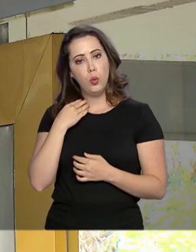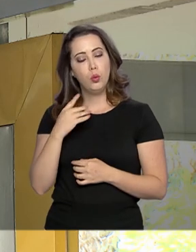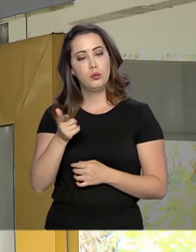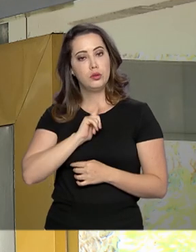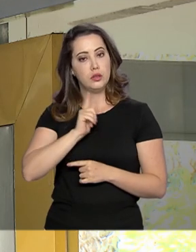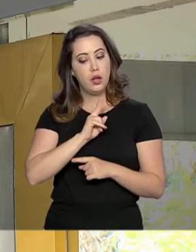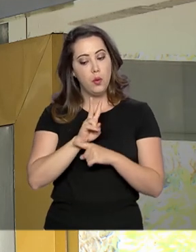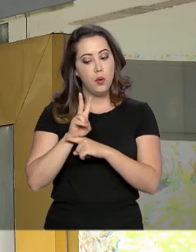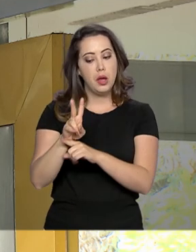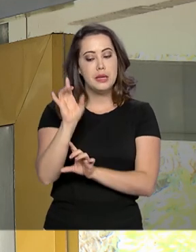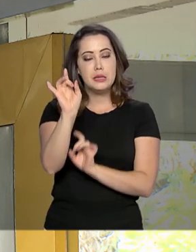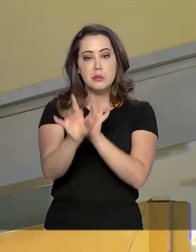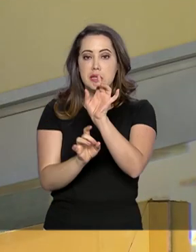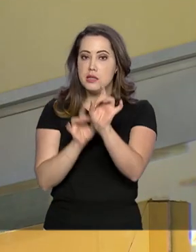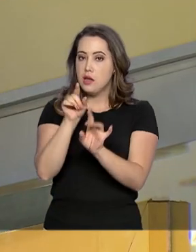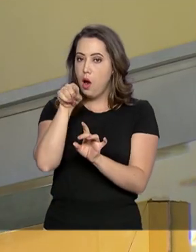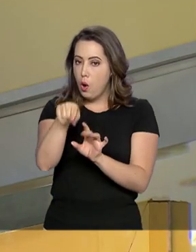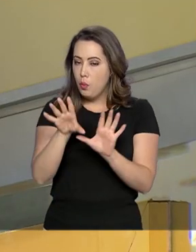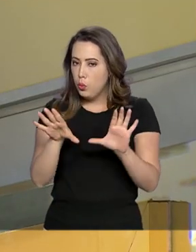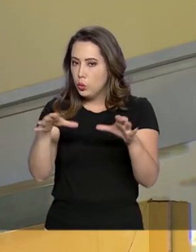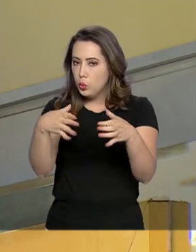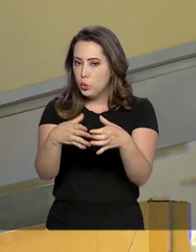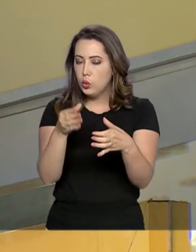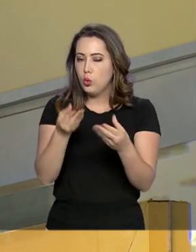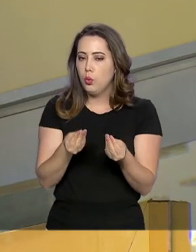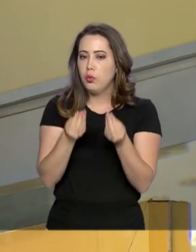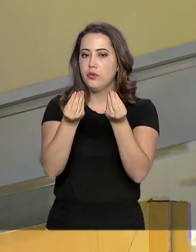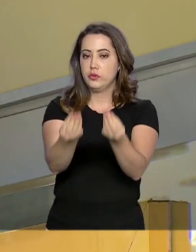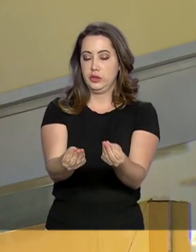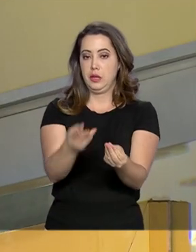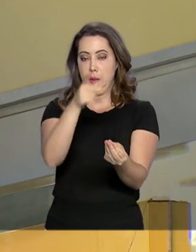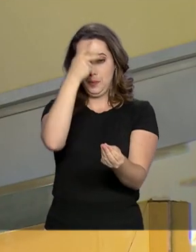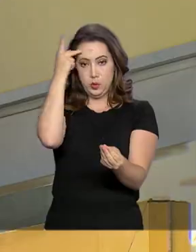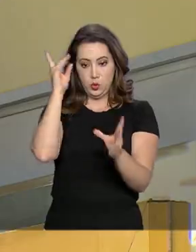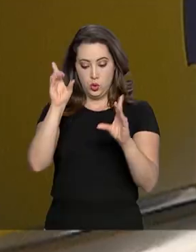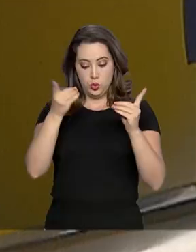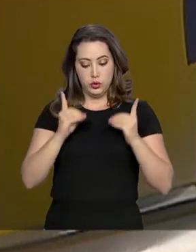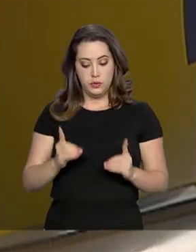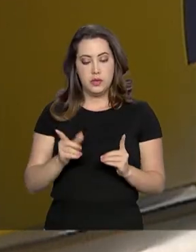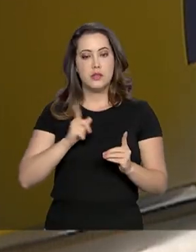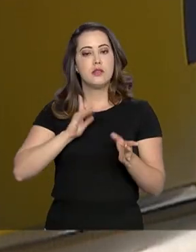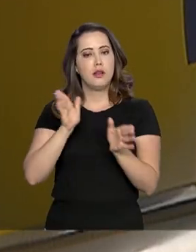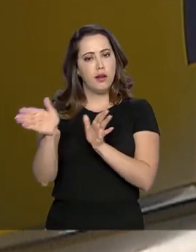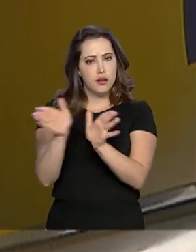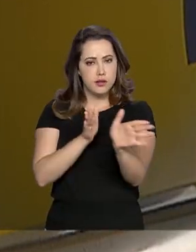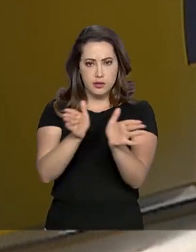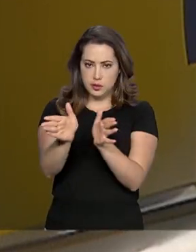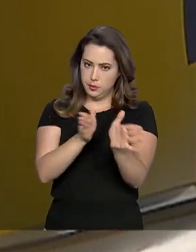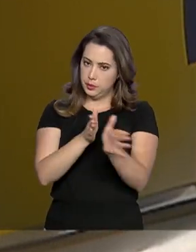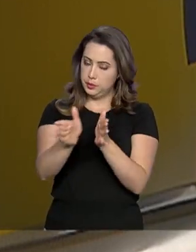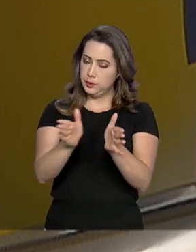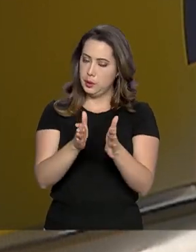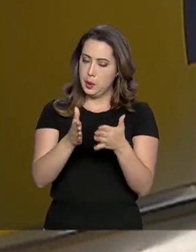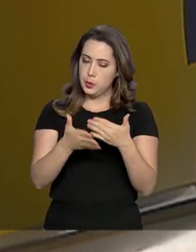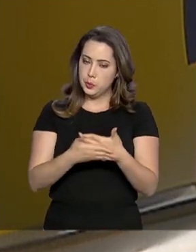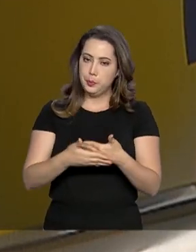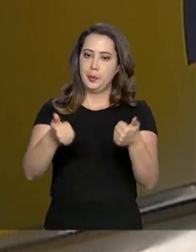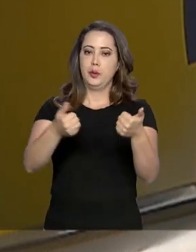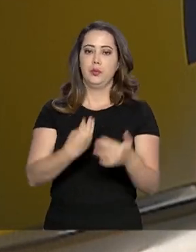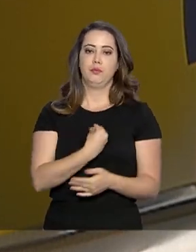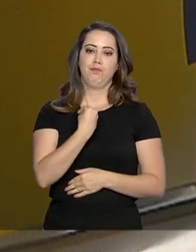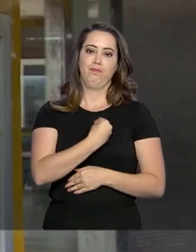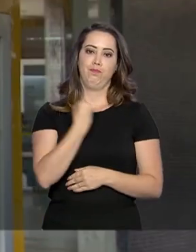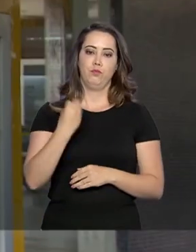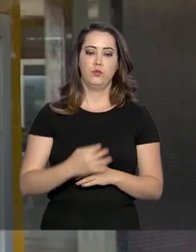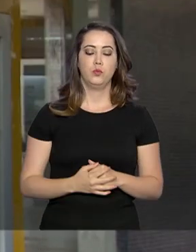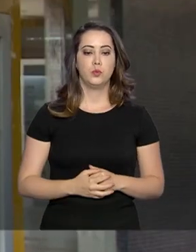linha de crédito específica para facilitar o acesso de pessoas com deficiência a produtos que garantam melhor qualidade de